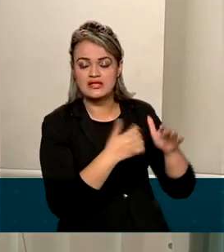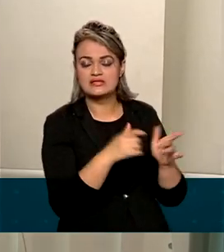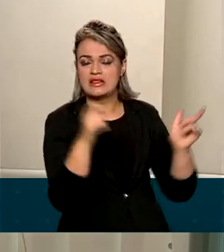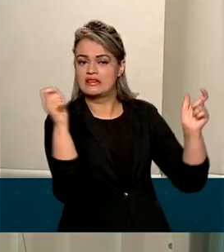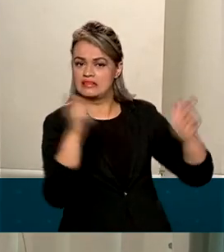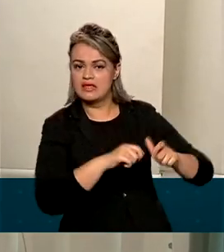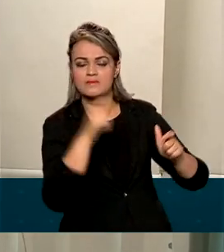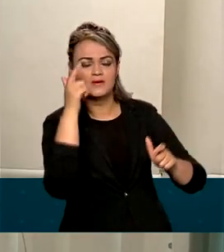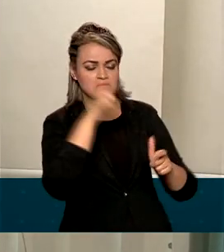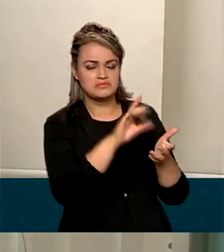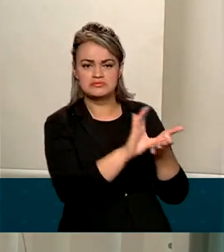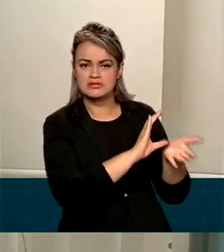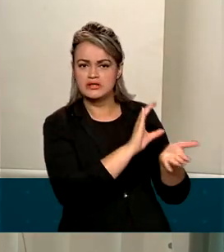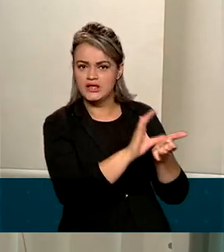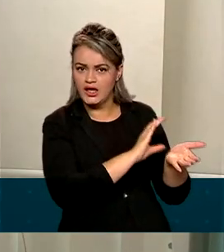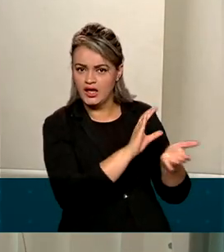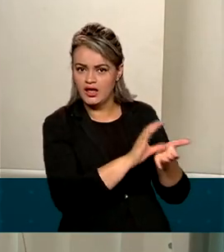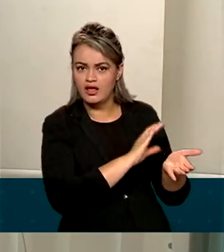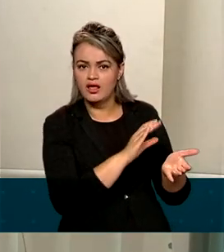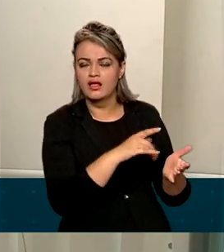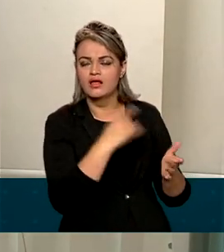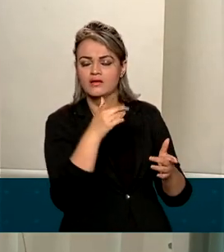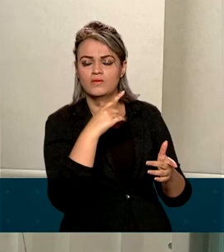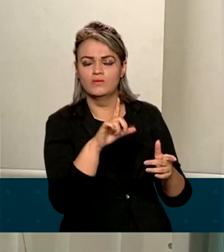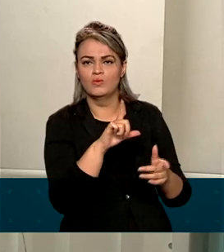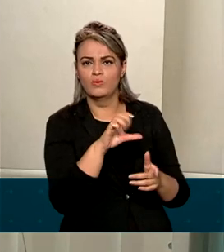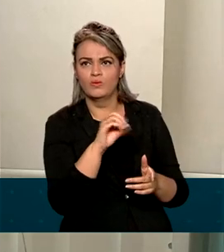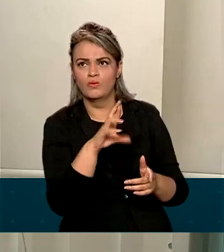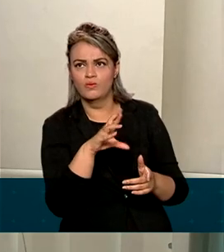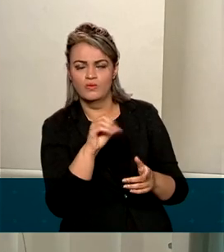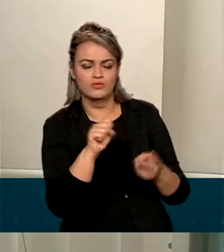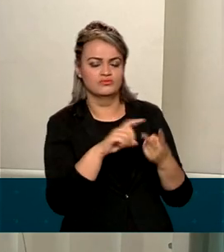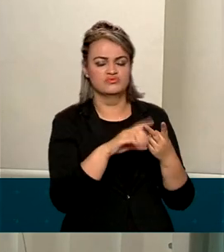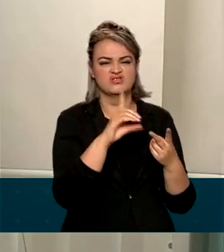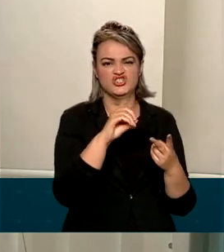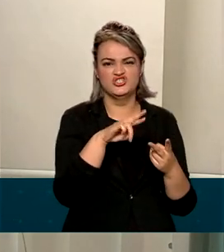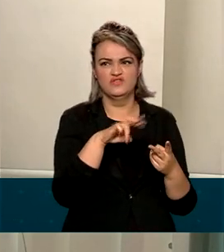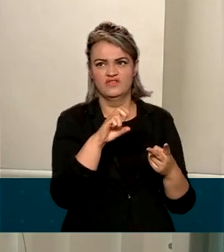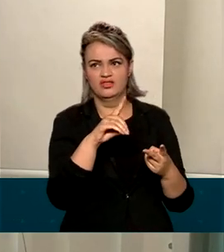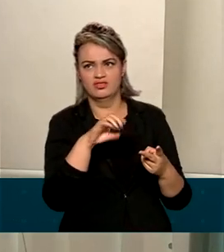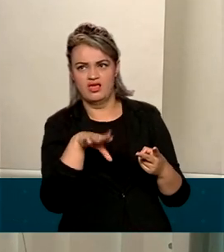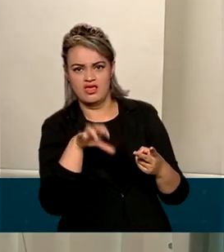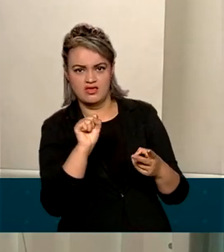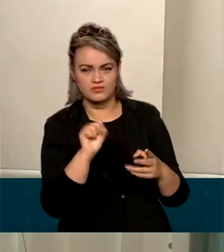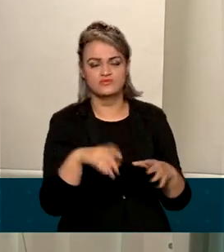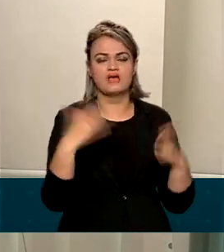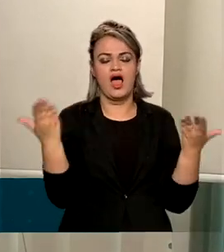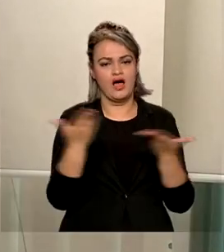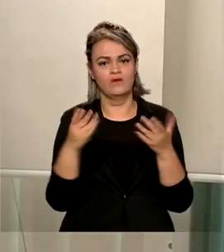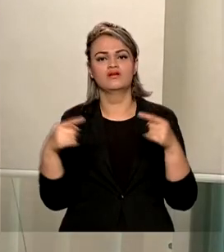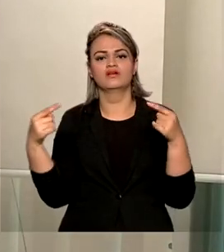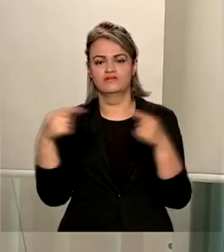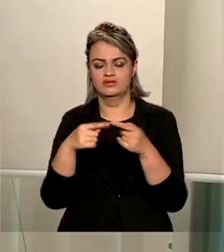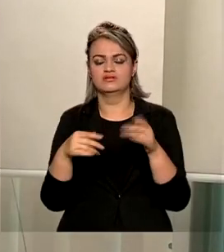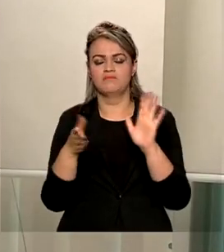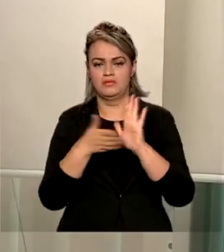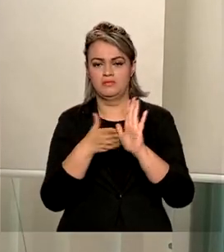boa parte dos seus rendimentos através de lucros e dividendos isentos, agora passarão a ser tributados com essa proposta do governo.